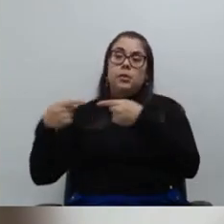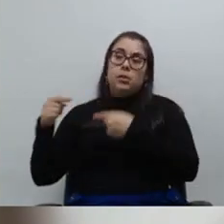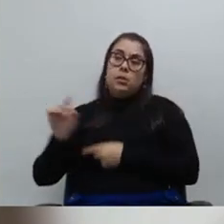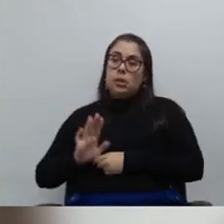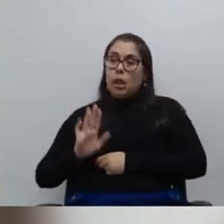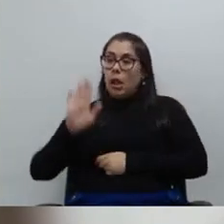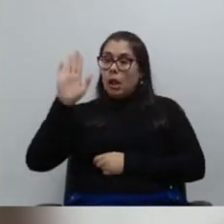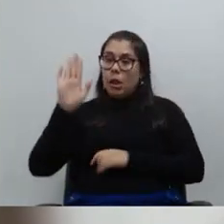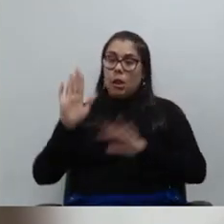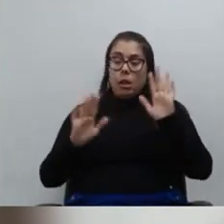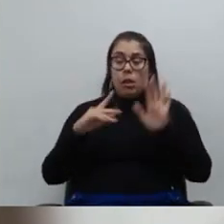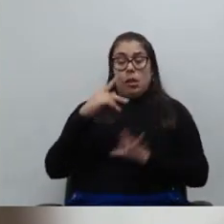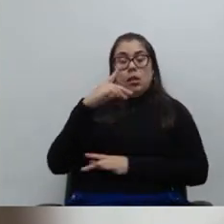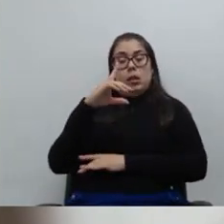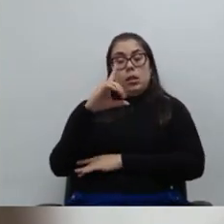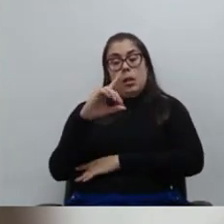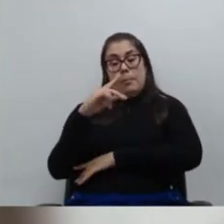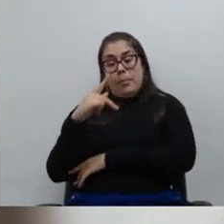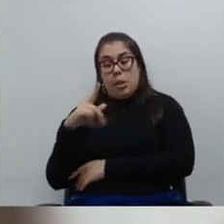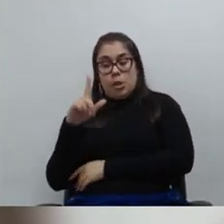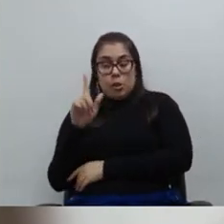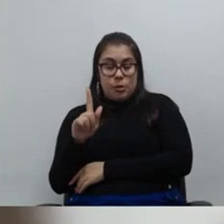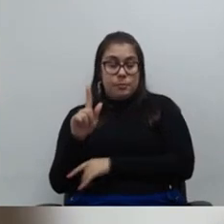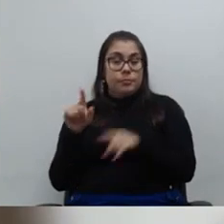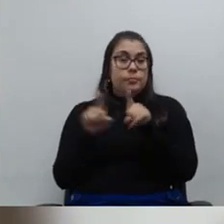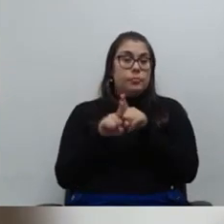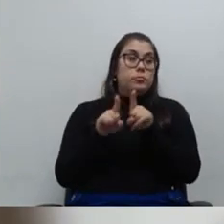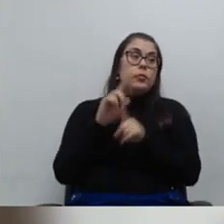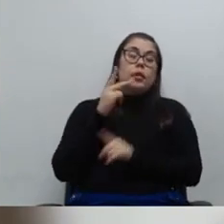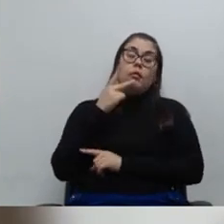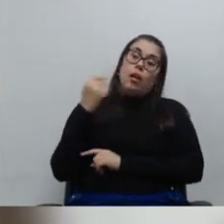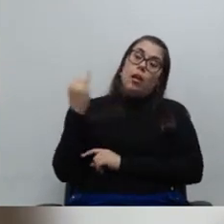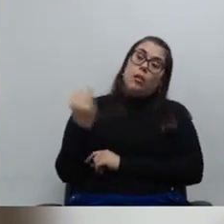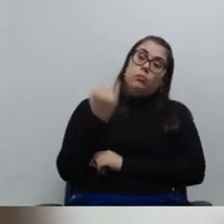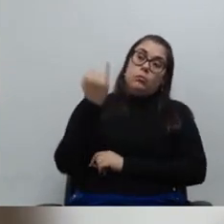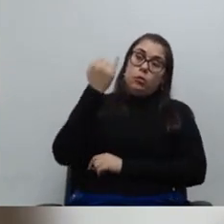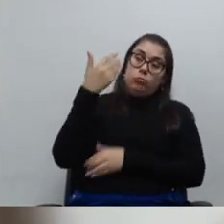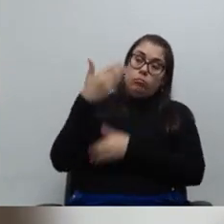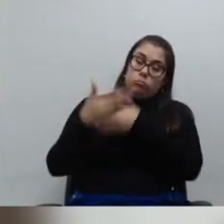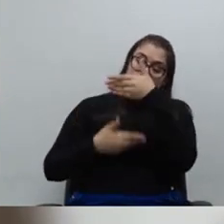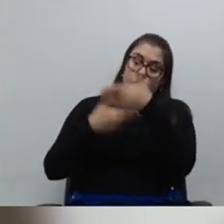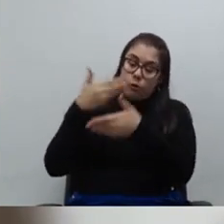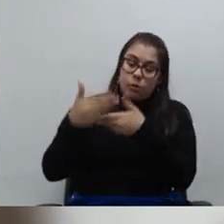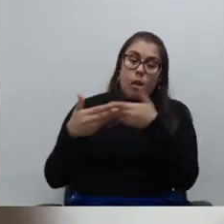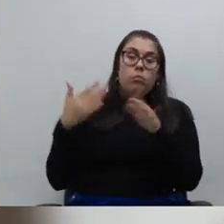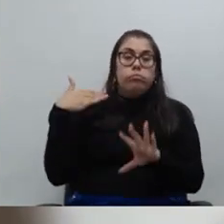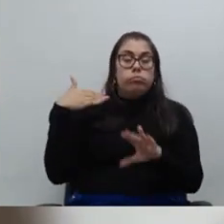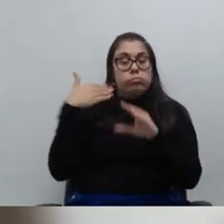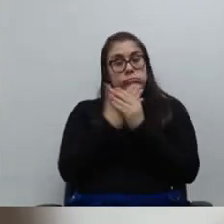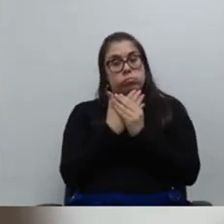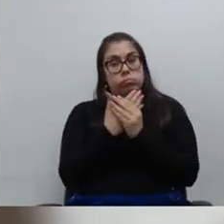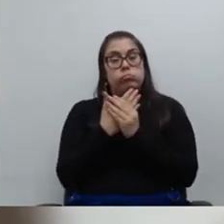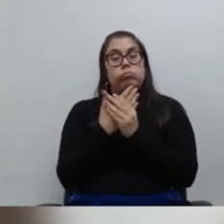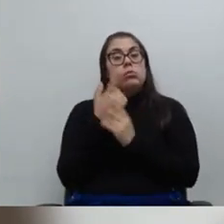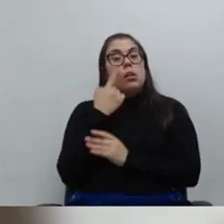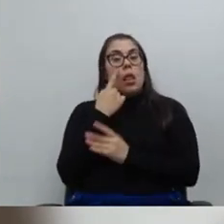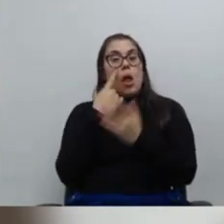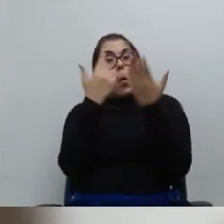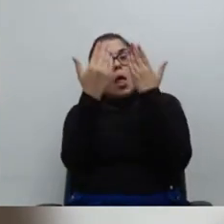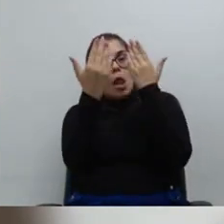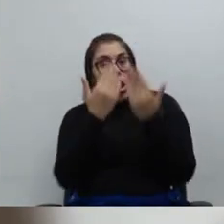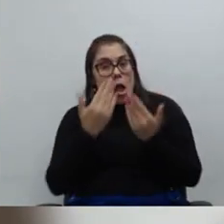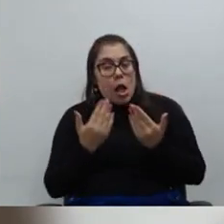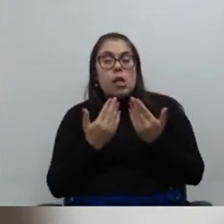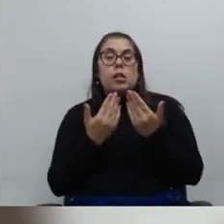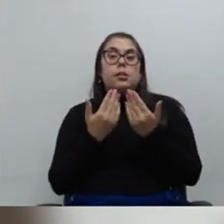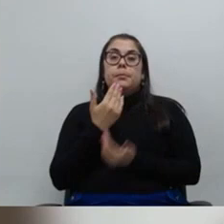inclusive DPG. Ressalto também a importância de avançarmos com os processos que estão em análise, com pedido